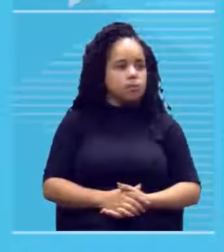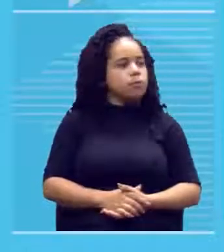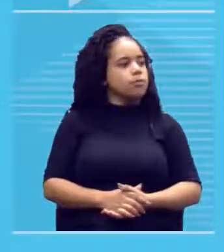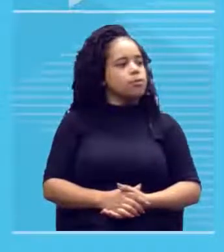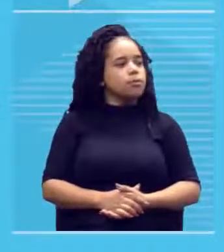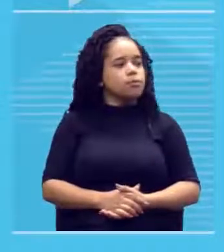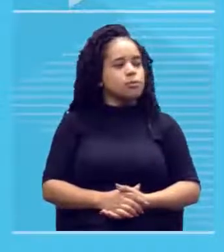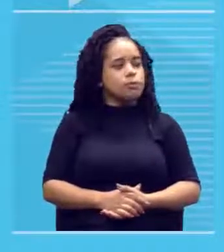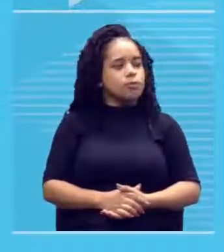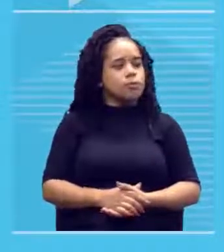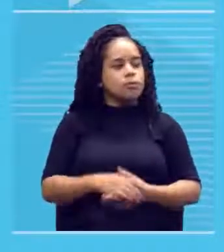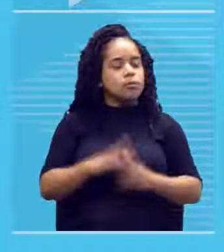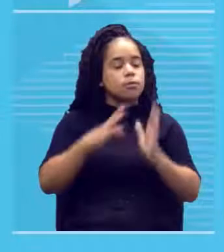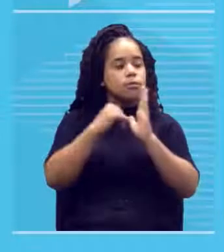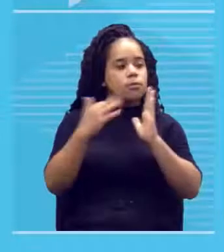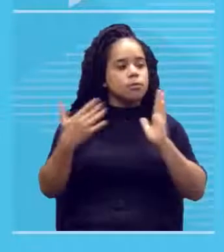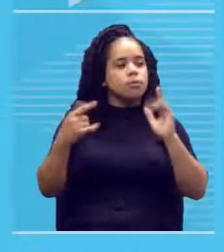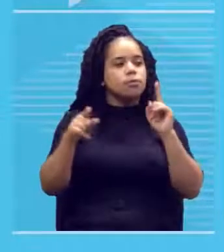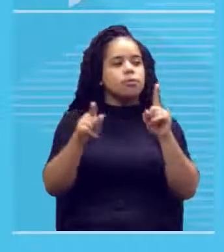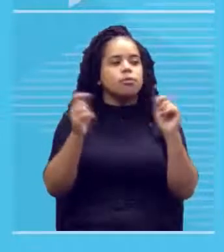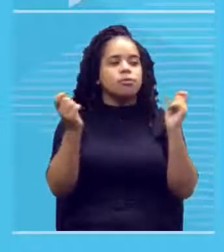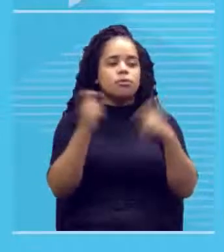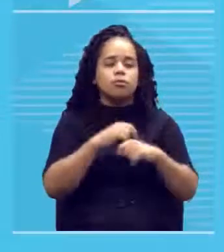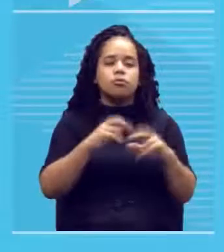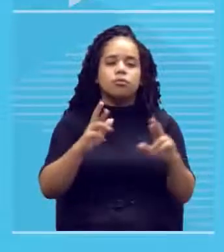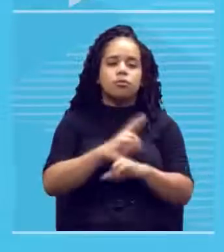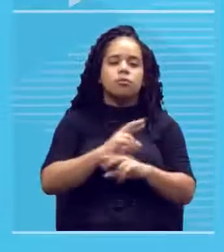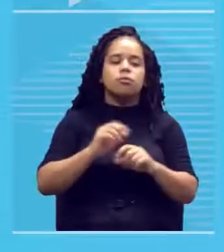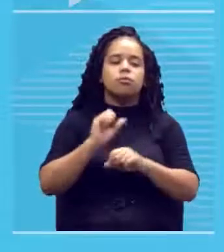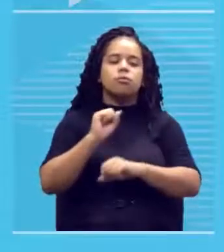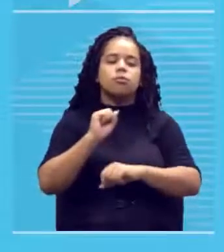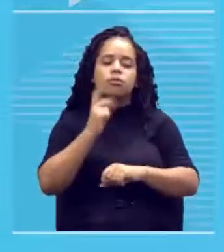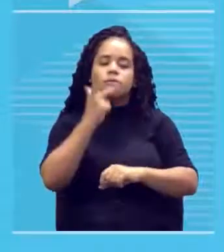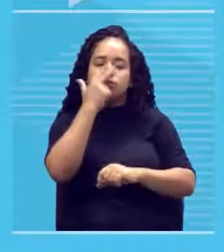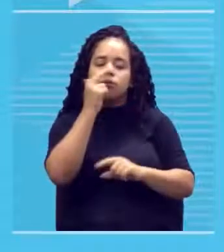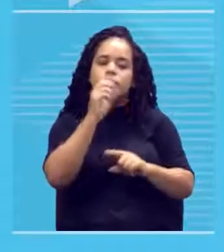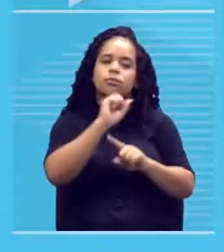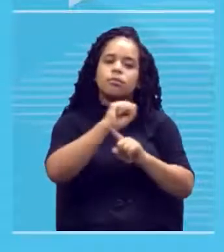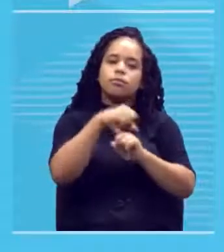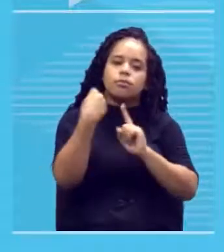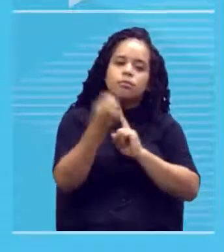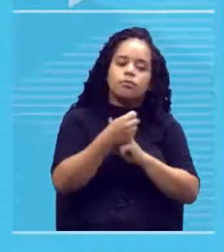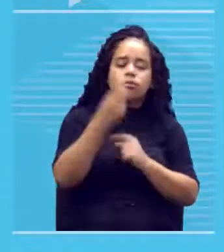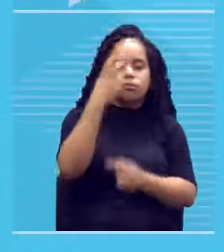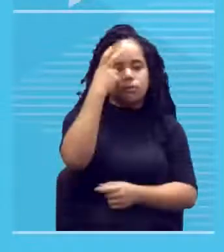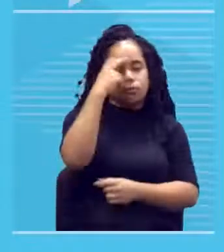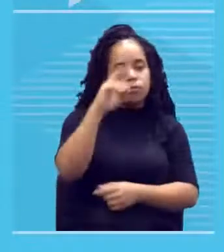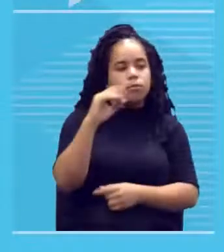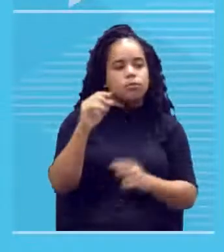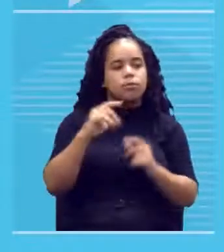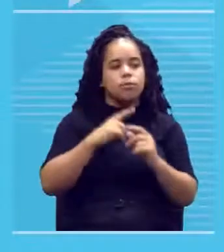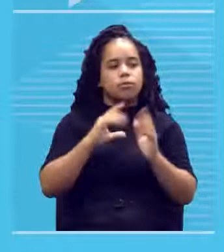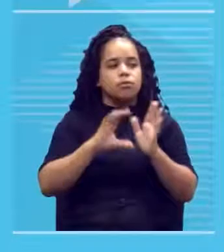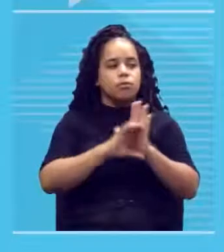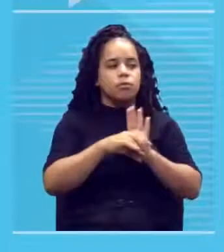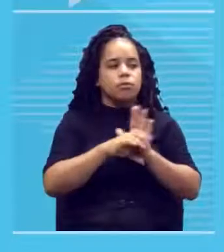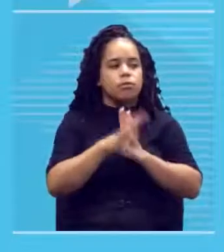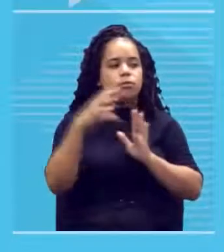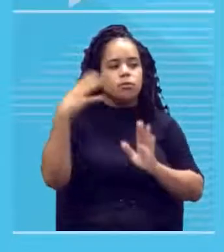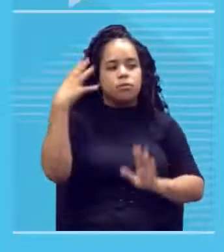atender uma expectativa social-cultural. Ok? O conceito de belo, de bonito, de